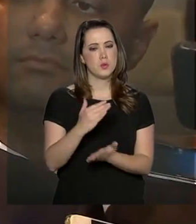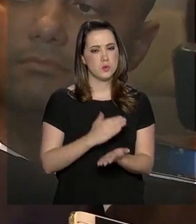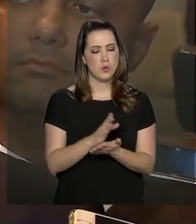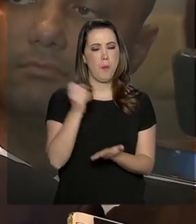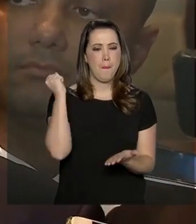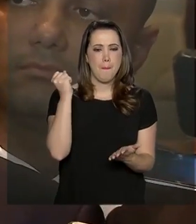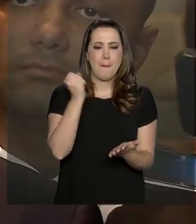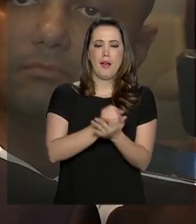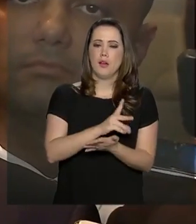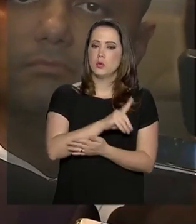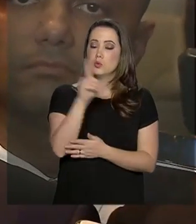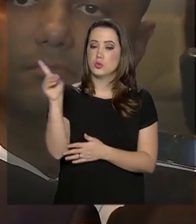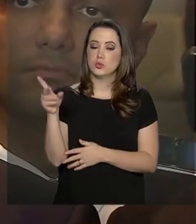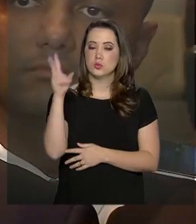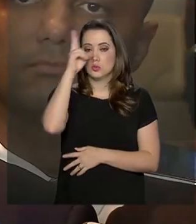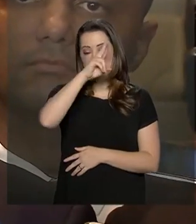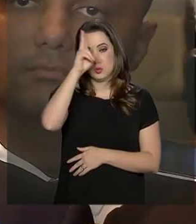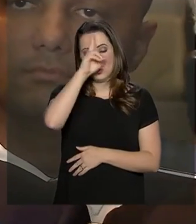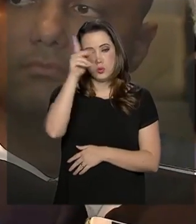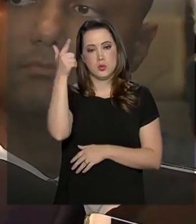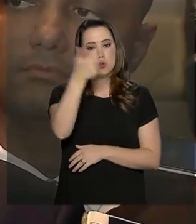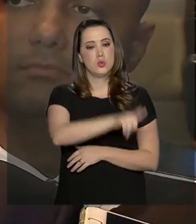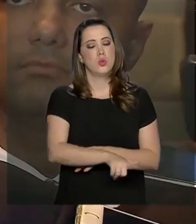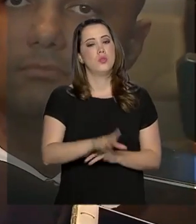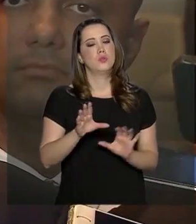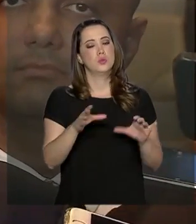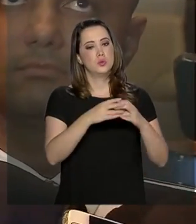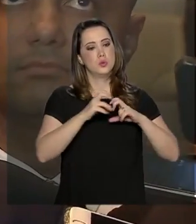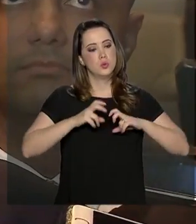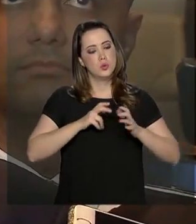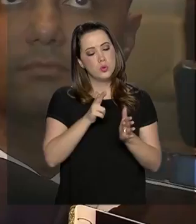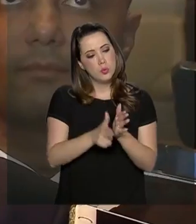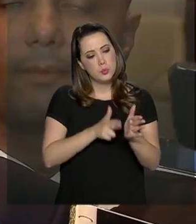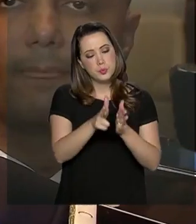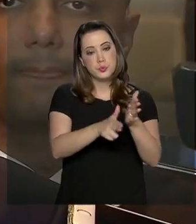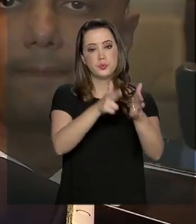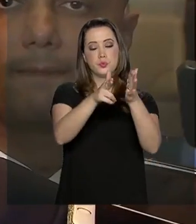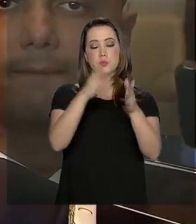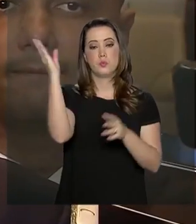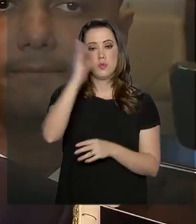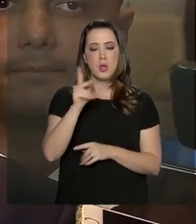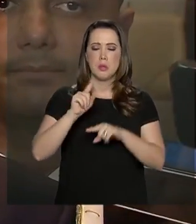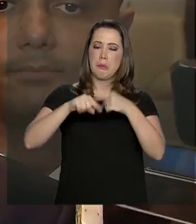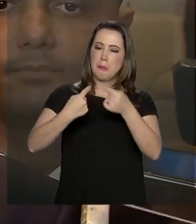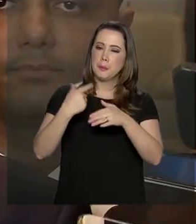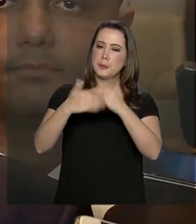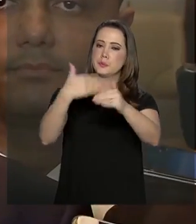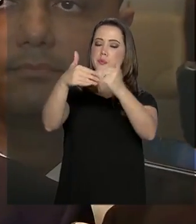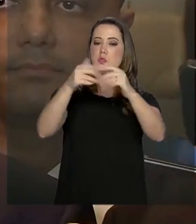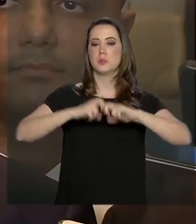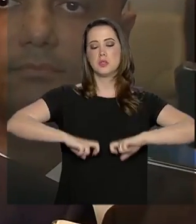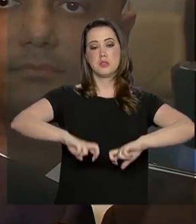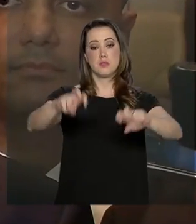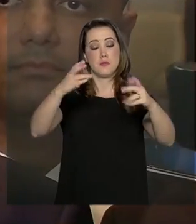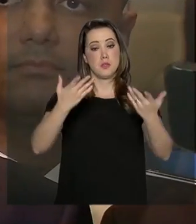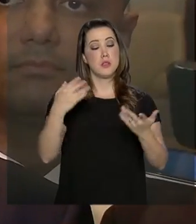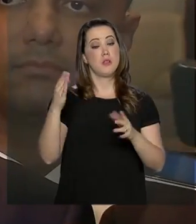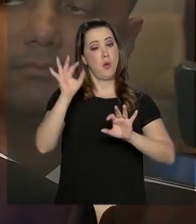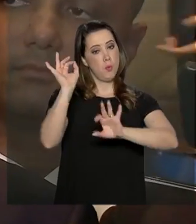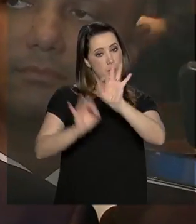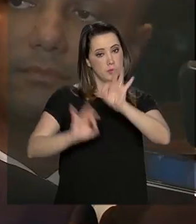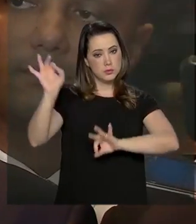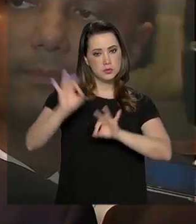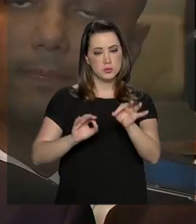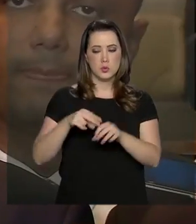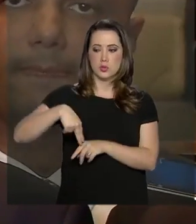um marco, é um dia histórico, que é um dia de retomada do setor ferroviário no Brasil e muito mais vai ser feito por ferrovias. Então existe um plano ferroviário